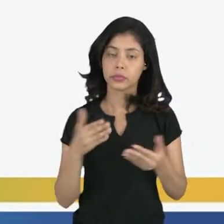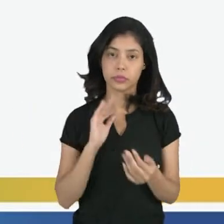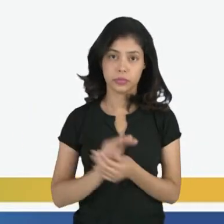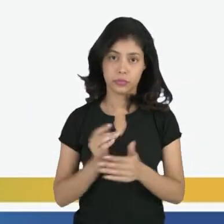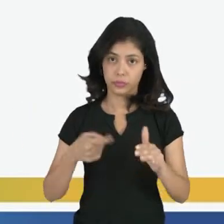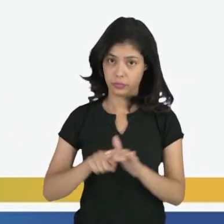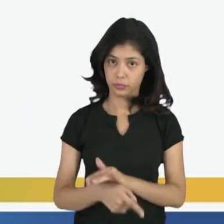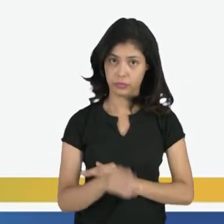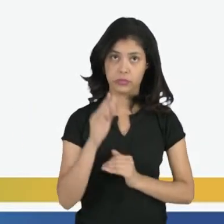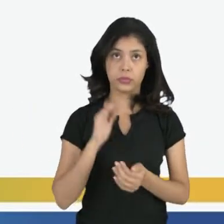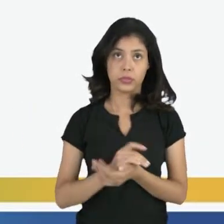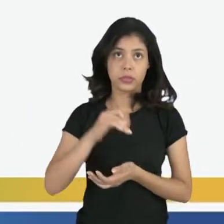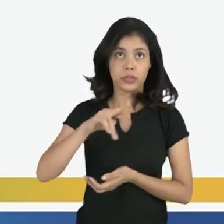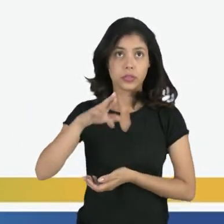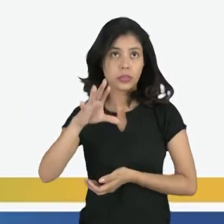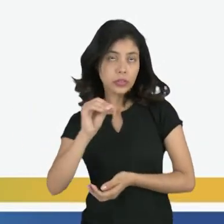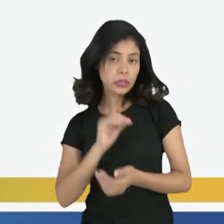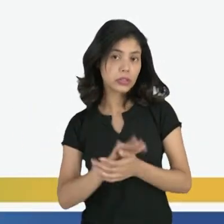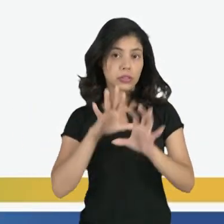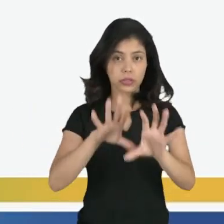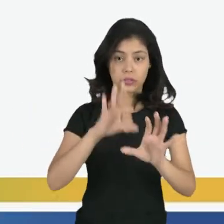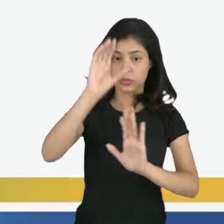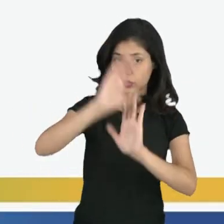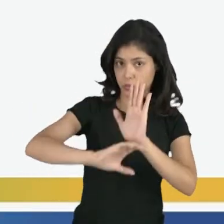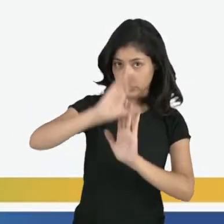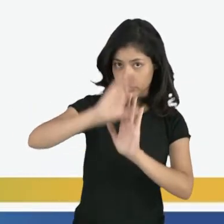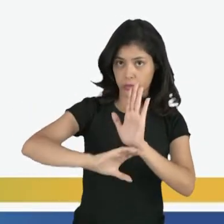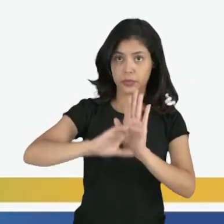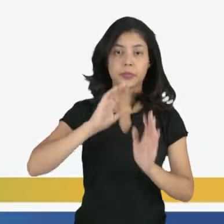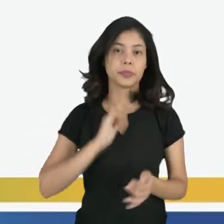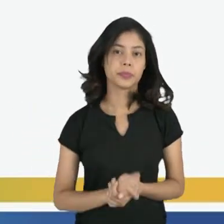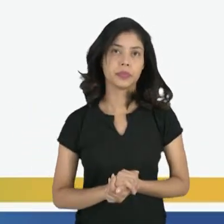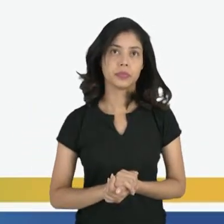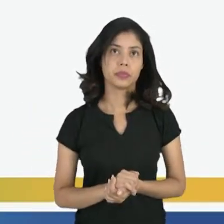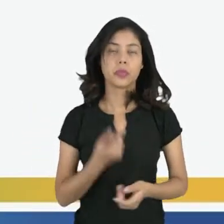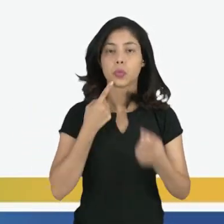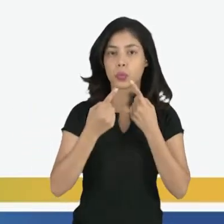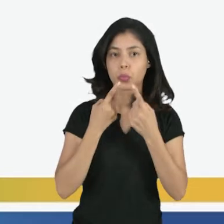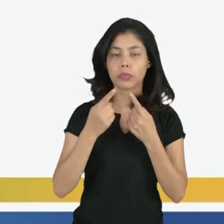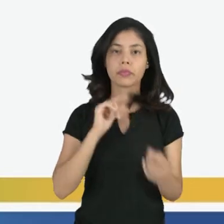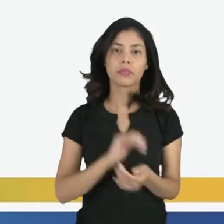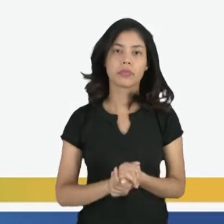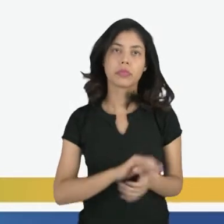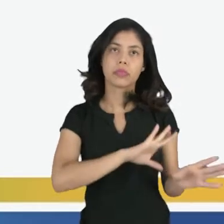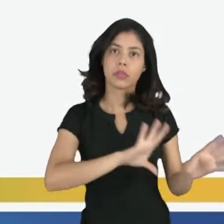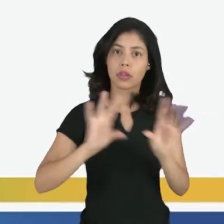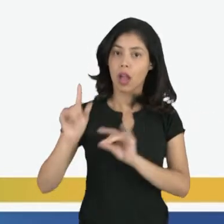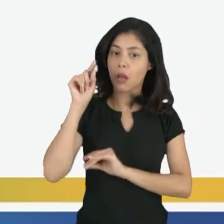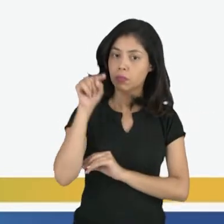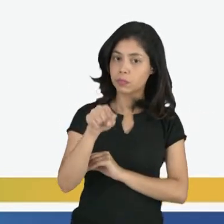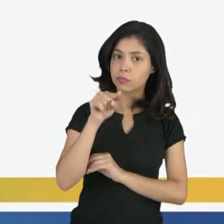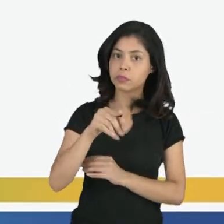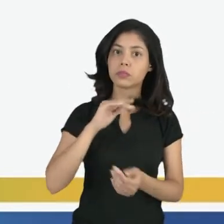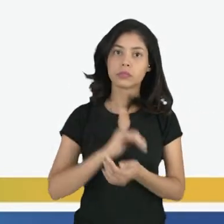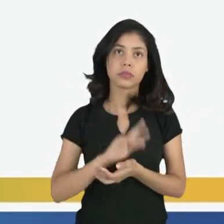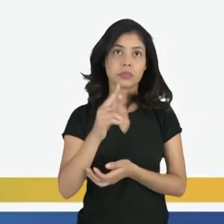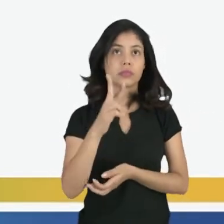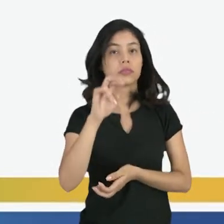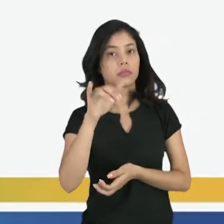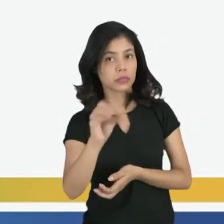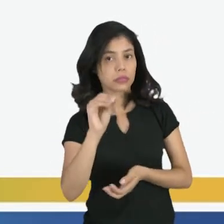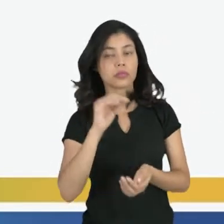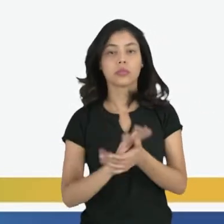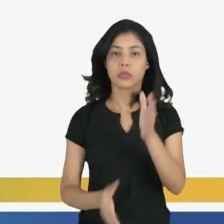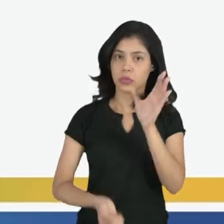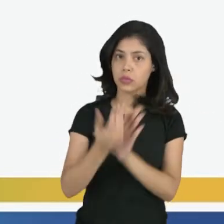dentro do manto desse conceito da dialética. Foi ele, Herácto, que